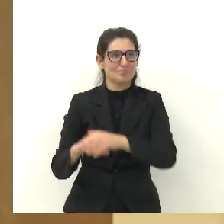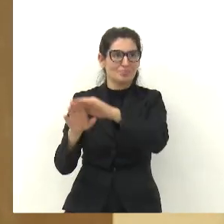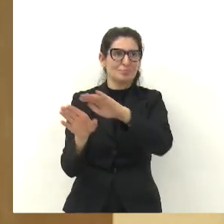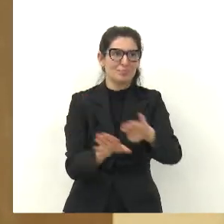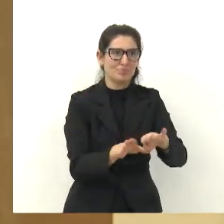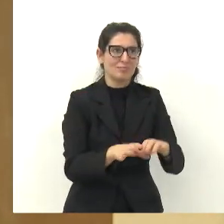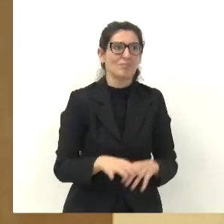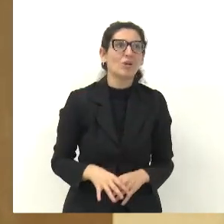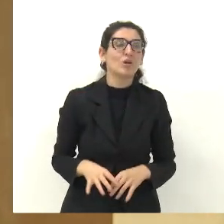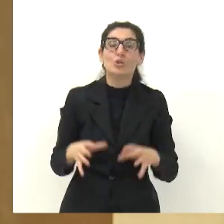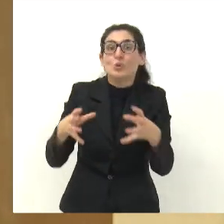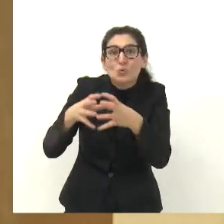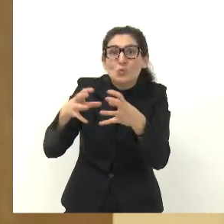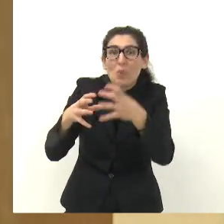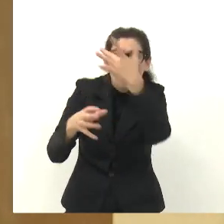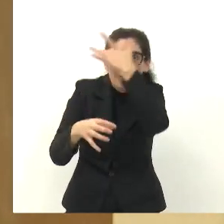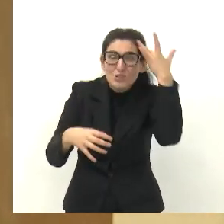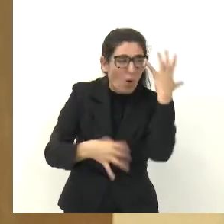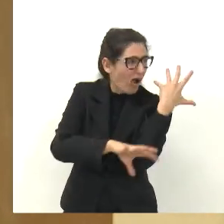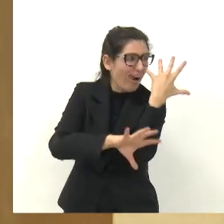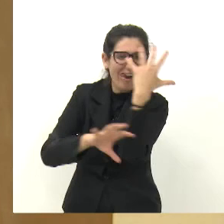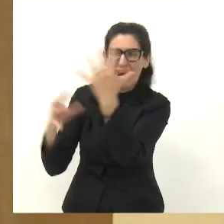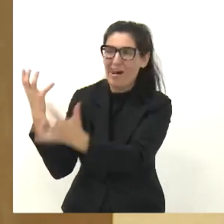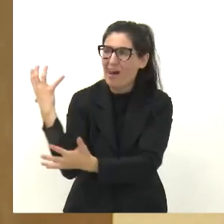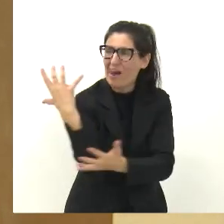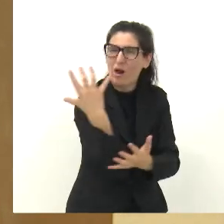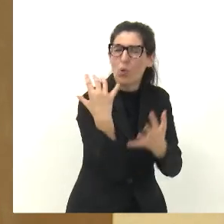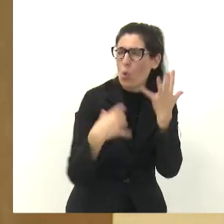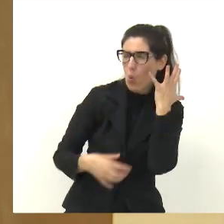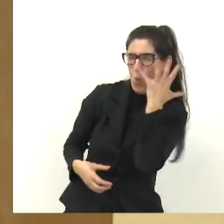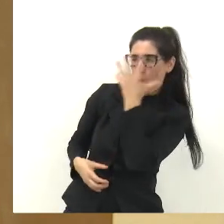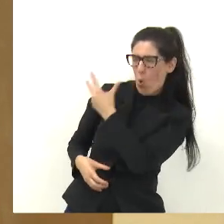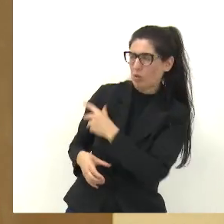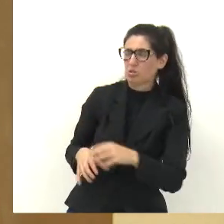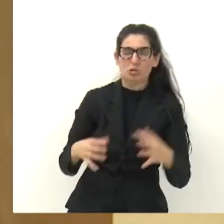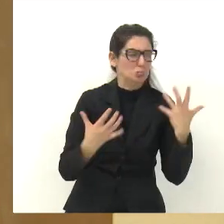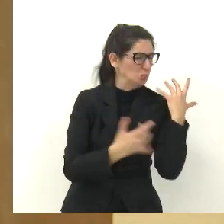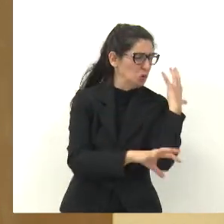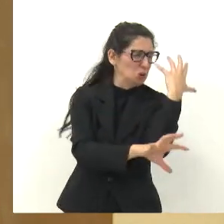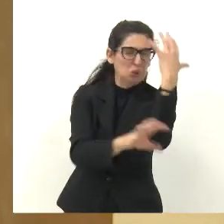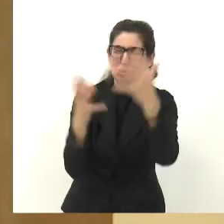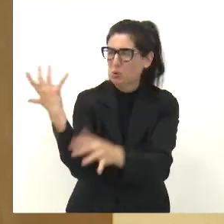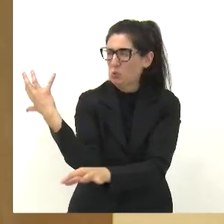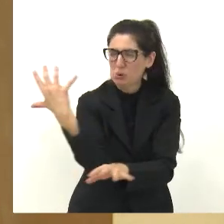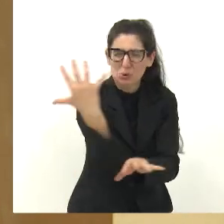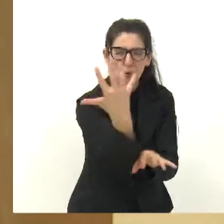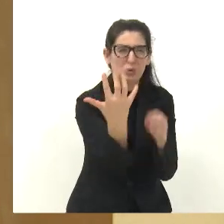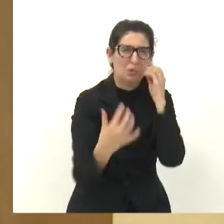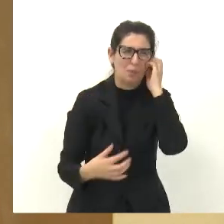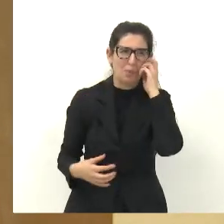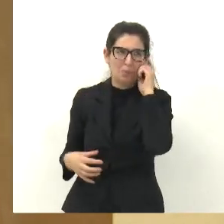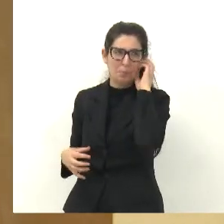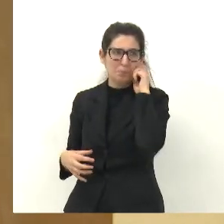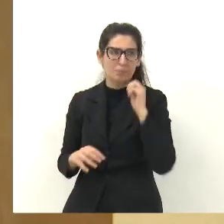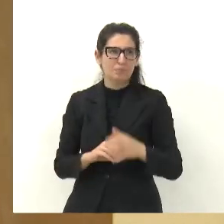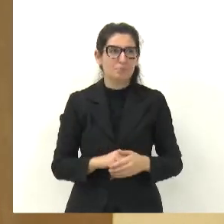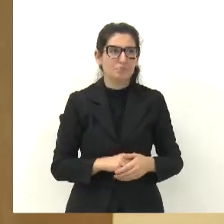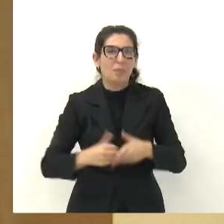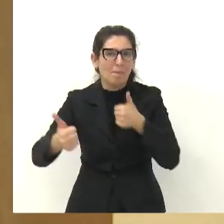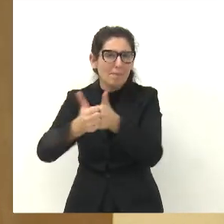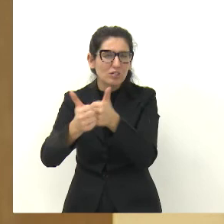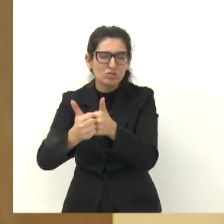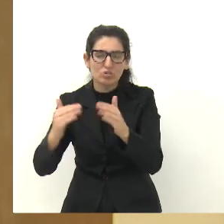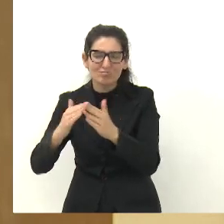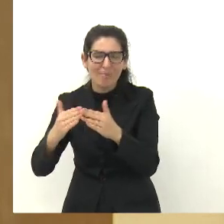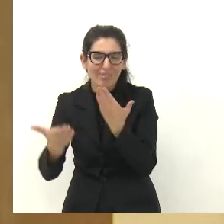fazendo aquele ótimo trabalho, e você vê pelas fotos aí, como ficou bem cuidadinho, como está bem bonito aquele canto lá, que era feio, do lado da escola, e os caras